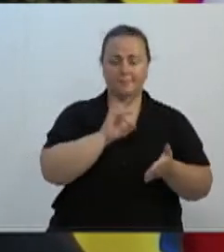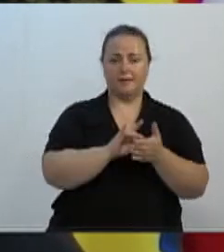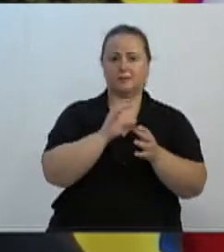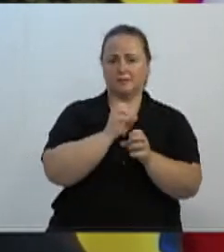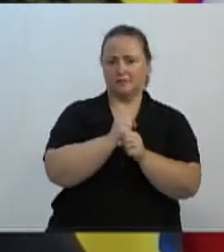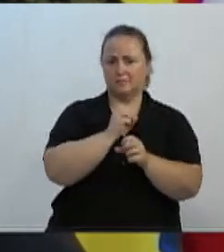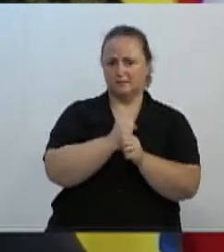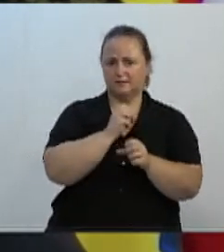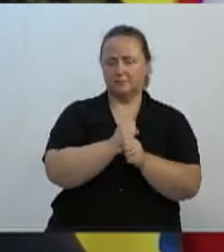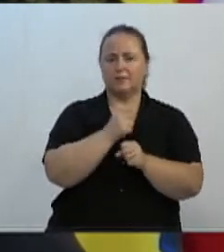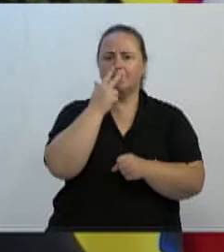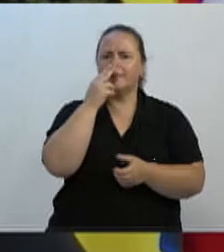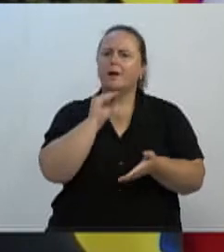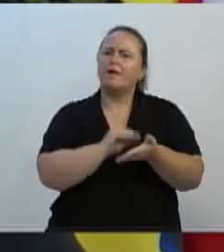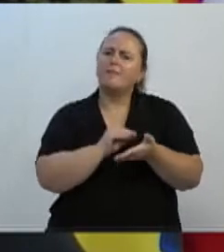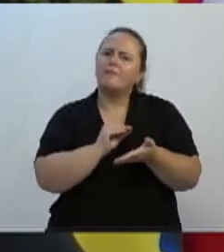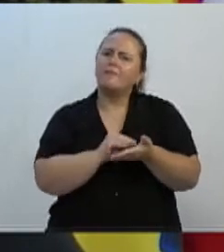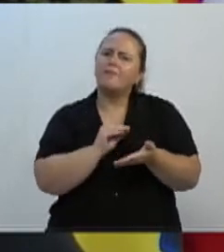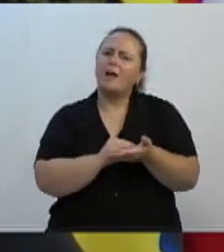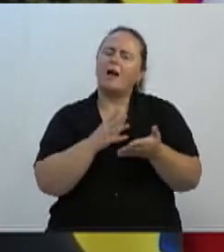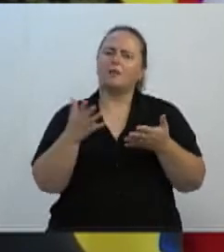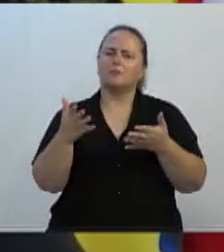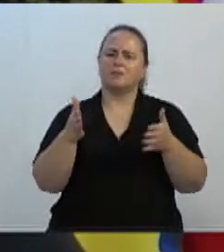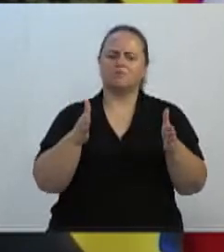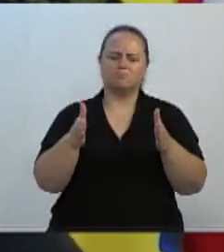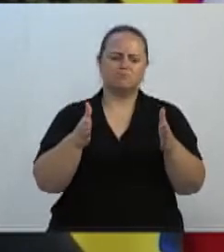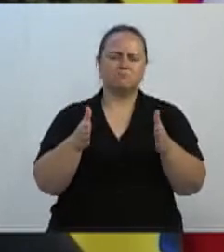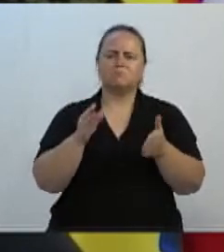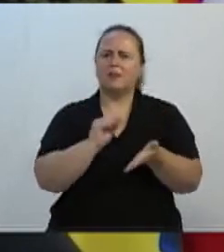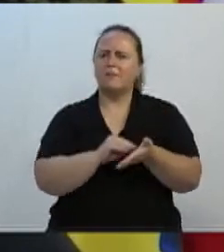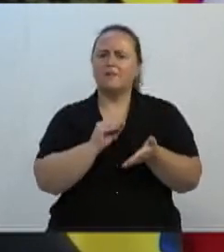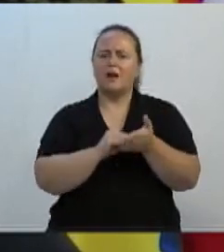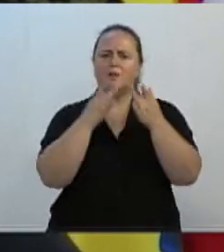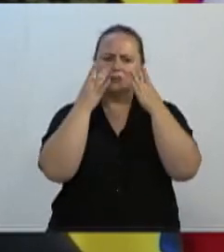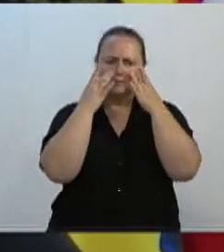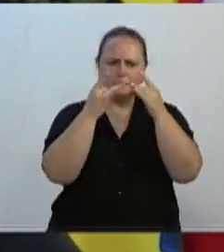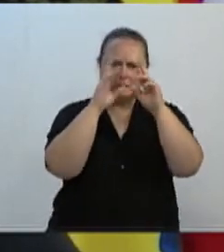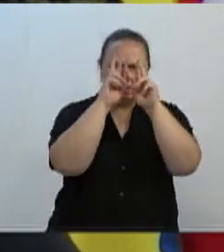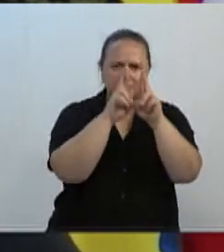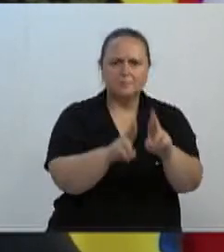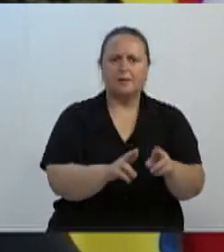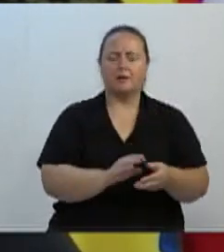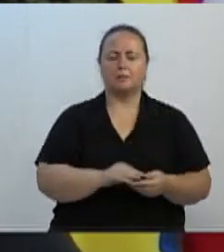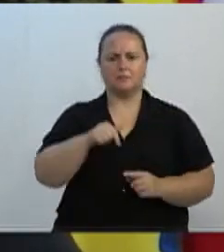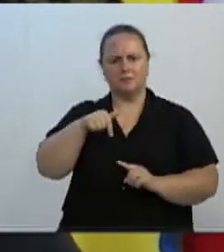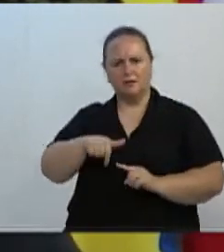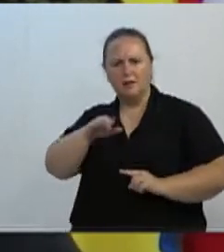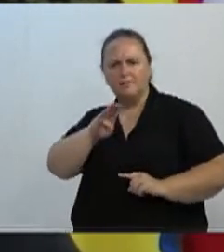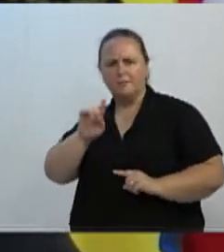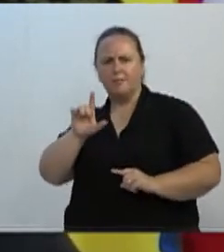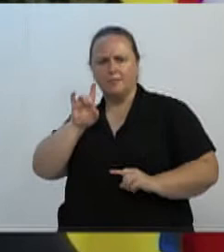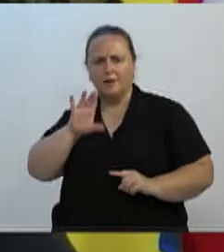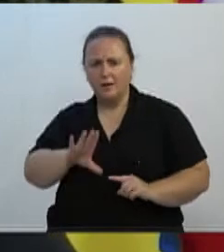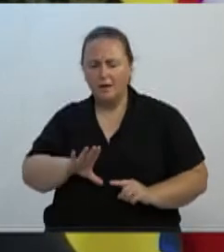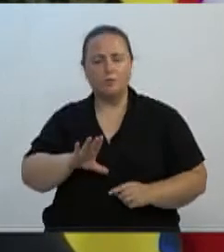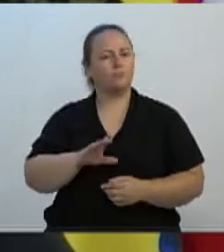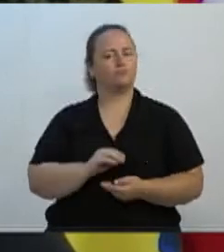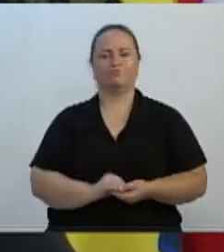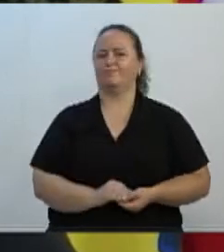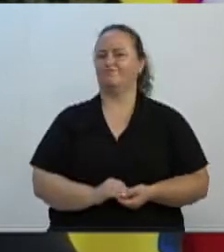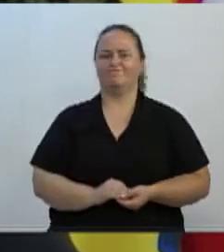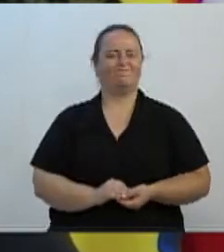não estão tendo o seu pleito atendido. E isso não é só Blumenau. Isso não é só Blumenau. Isso é um problema nacional, que inclusive